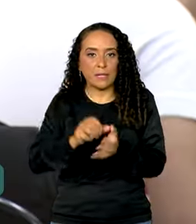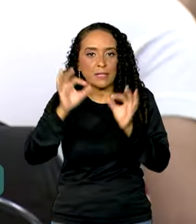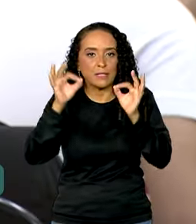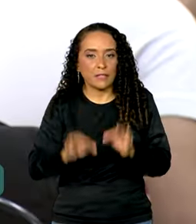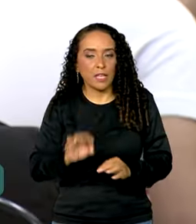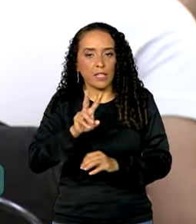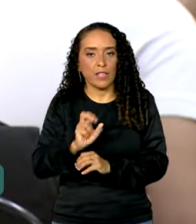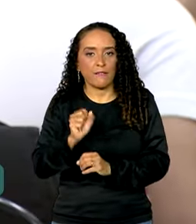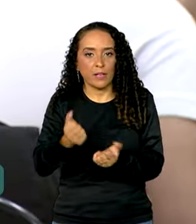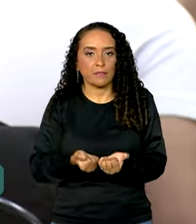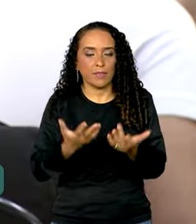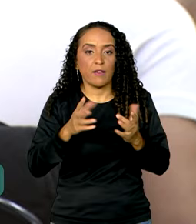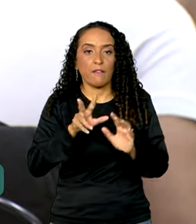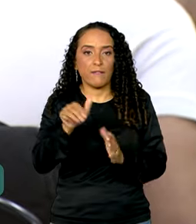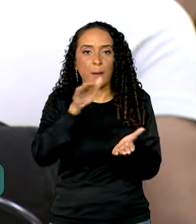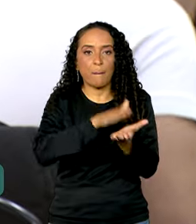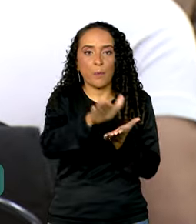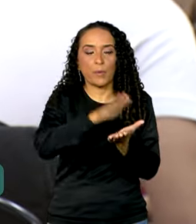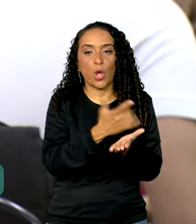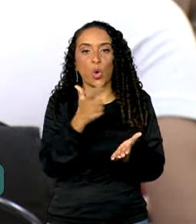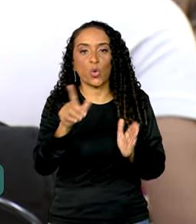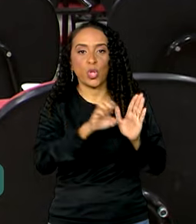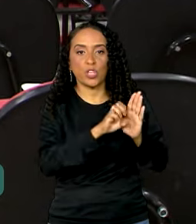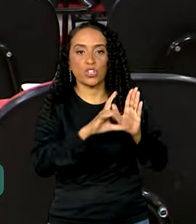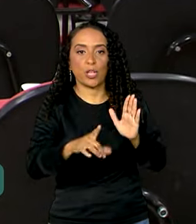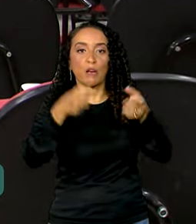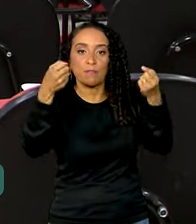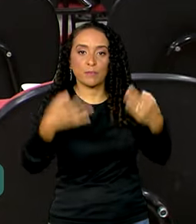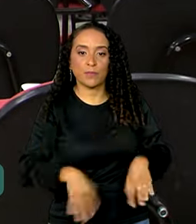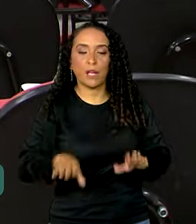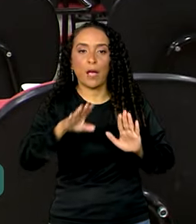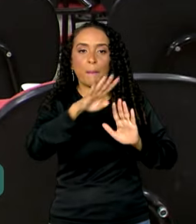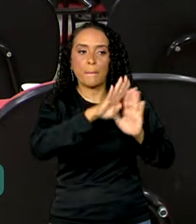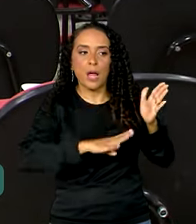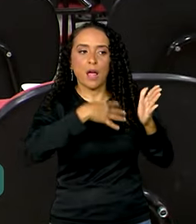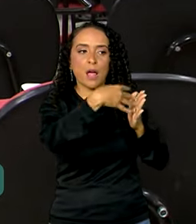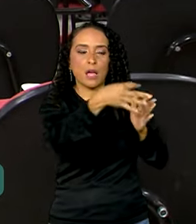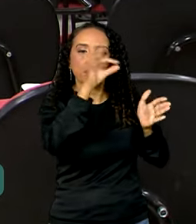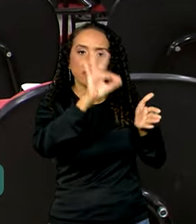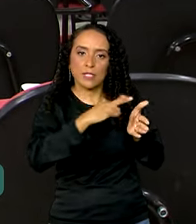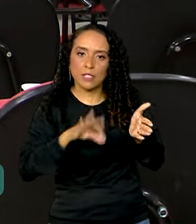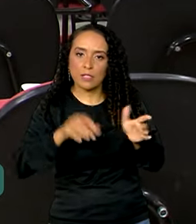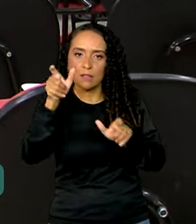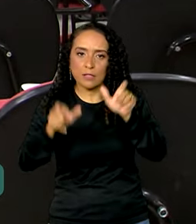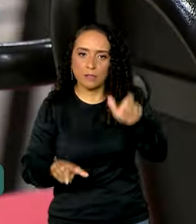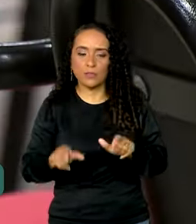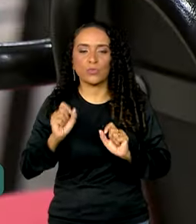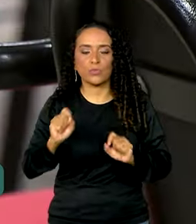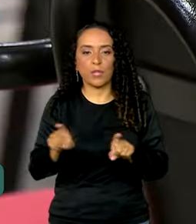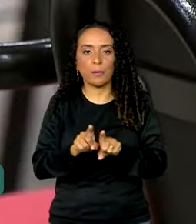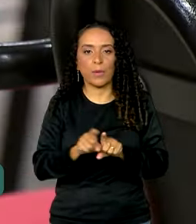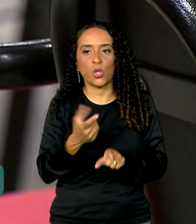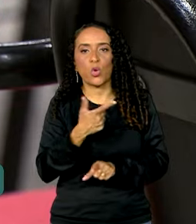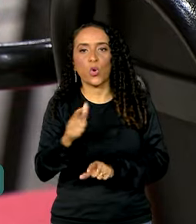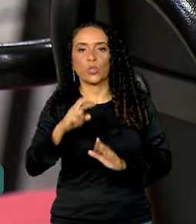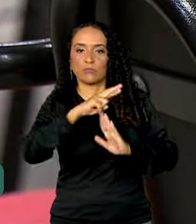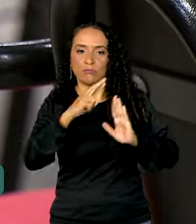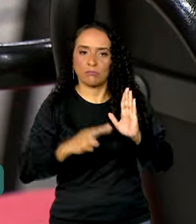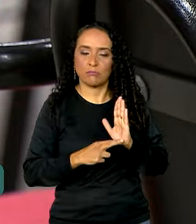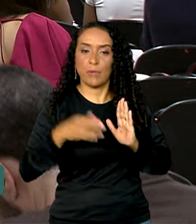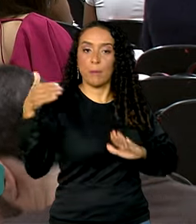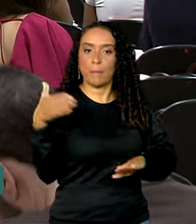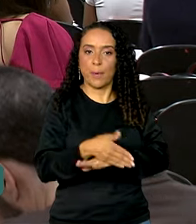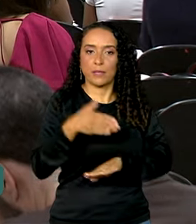das vagas, será publicado outro edital que definirá o cronograma de inscrição dos candidatos e as demais regras para